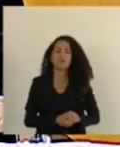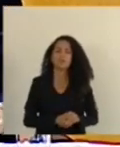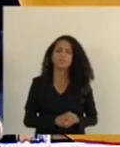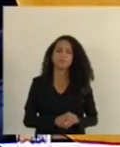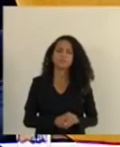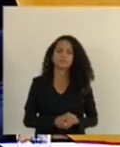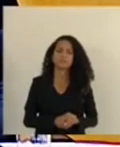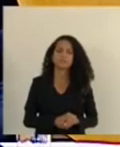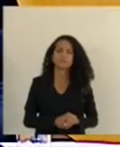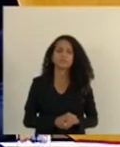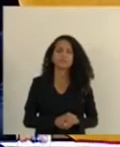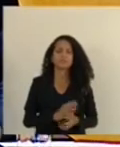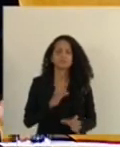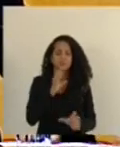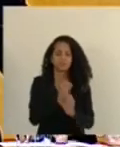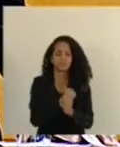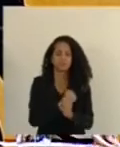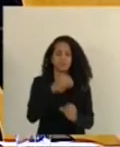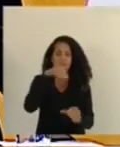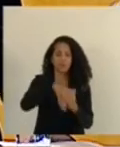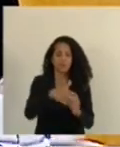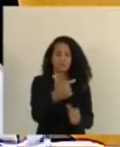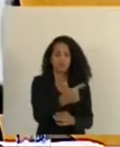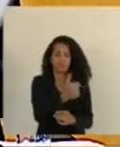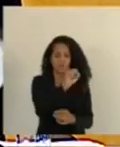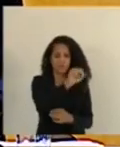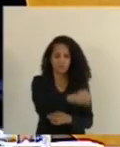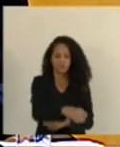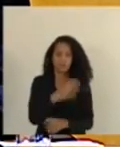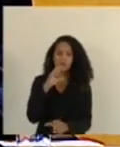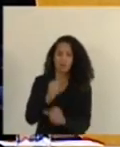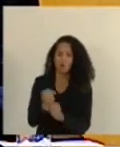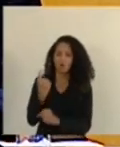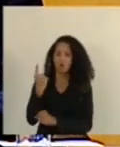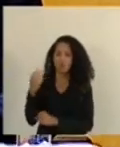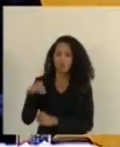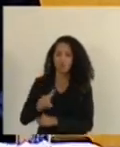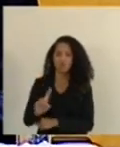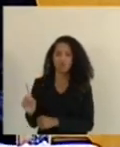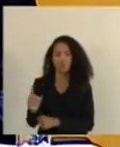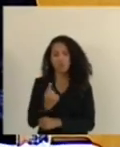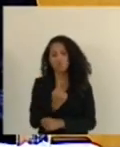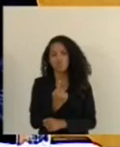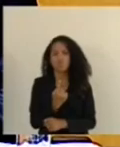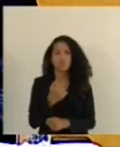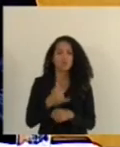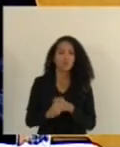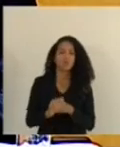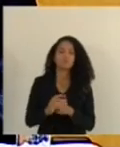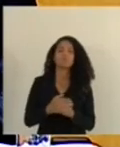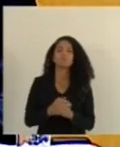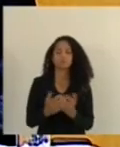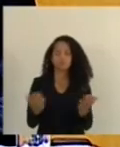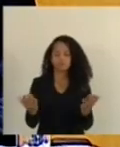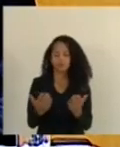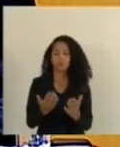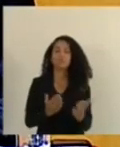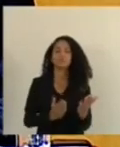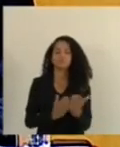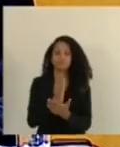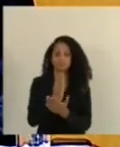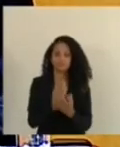22 votos sim, um não e uma abstenção. Nesse caso, aprovado a